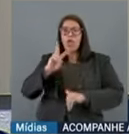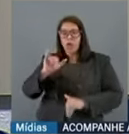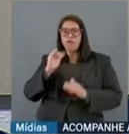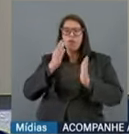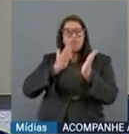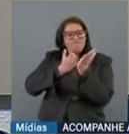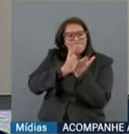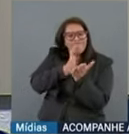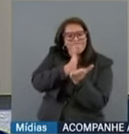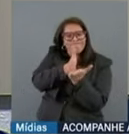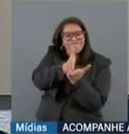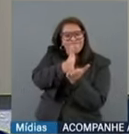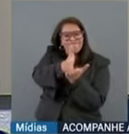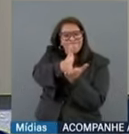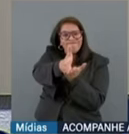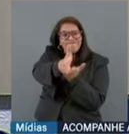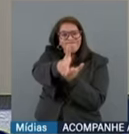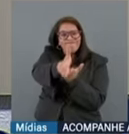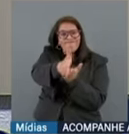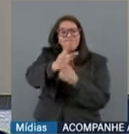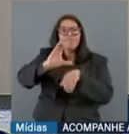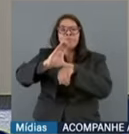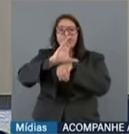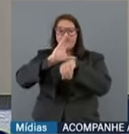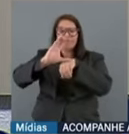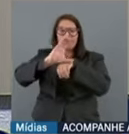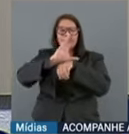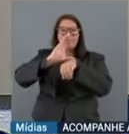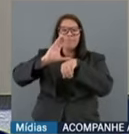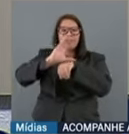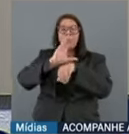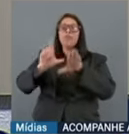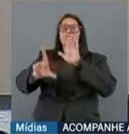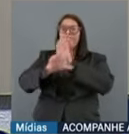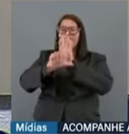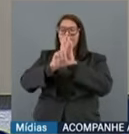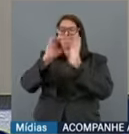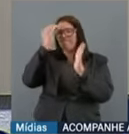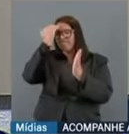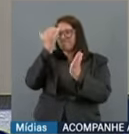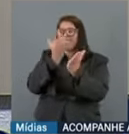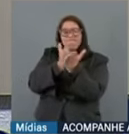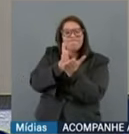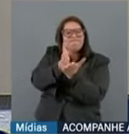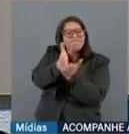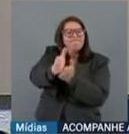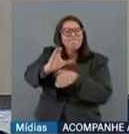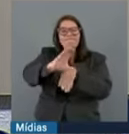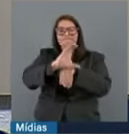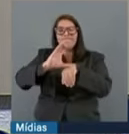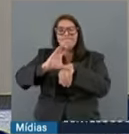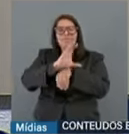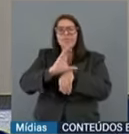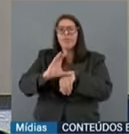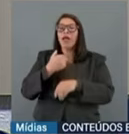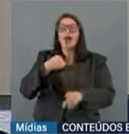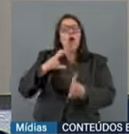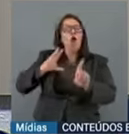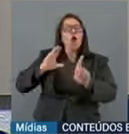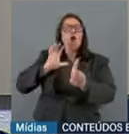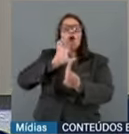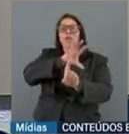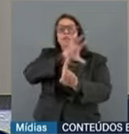guiar exclusivamente pela Constituição e pelas leis, sem qualquer tipo de subordinação